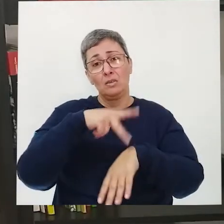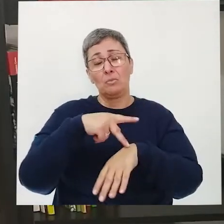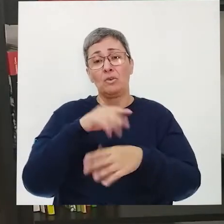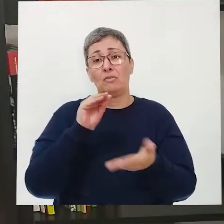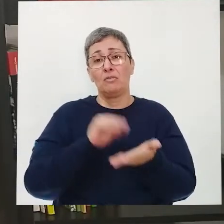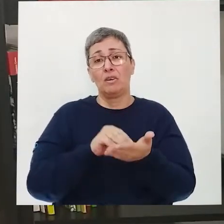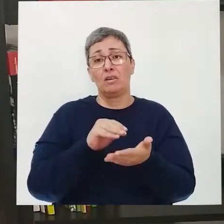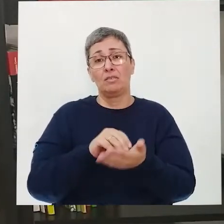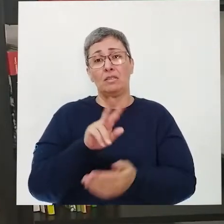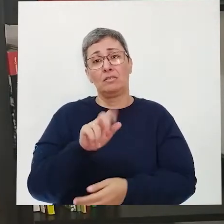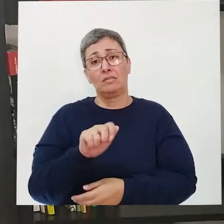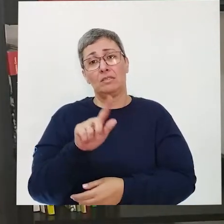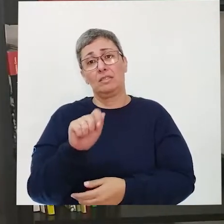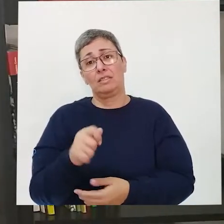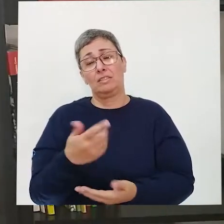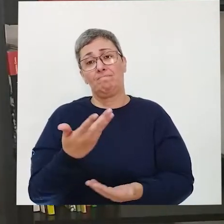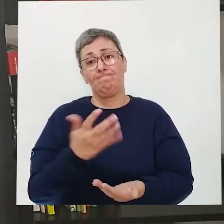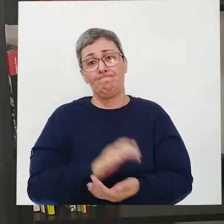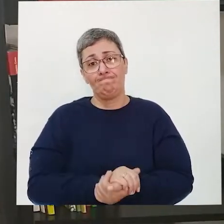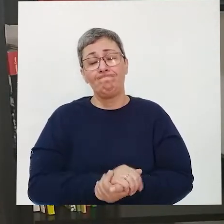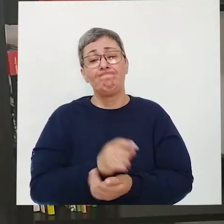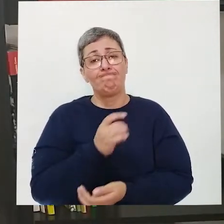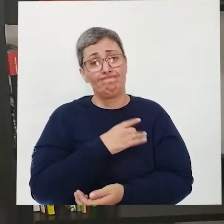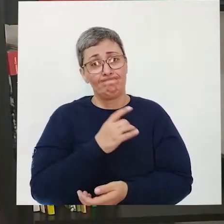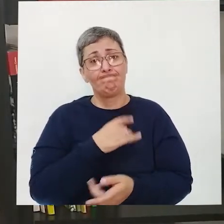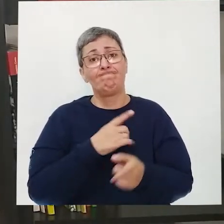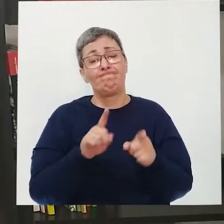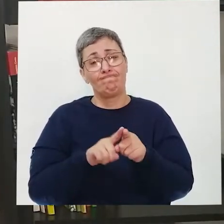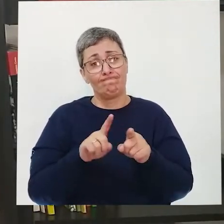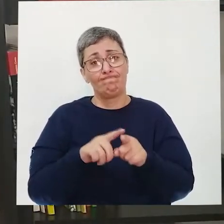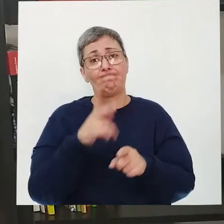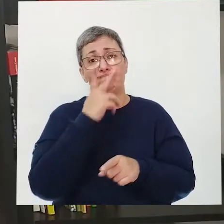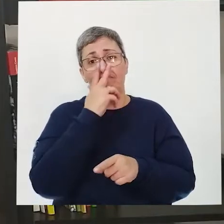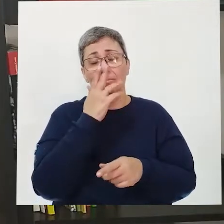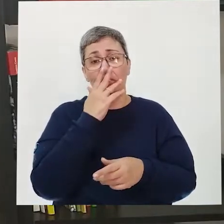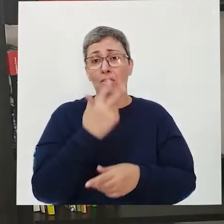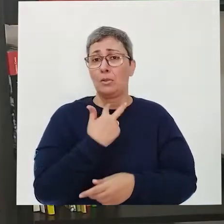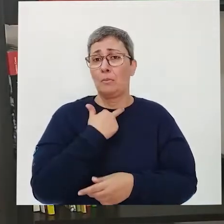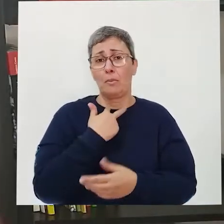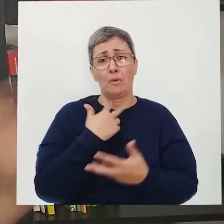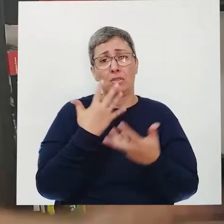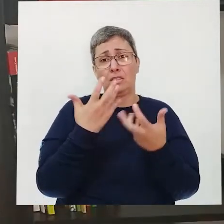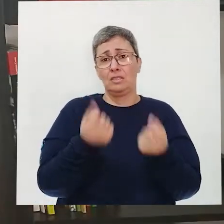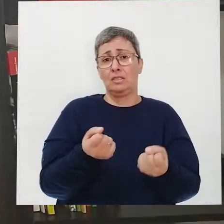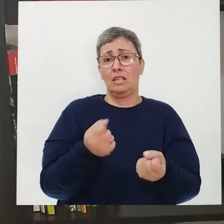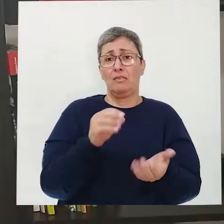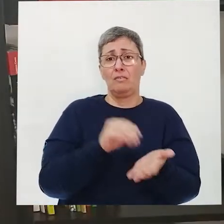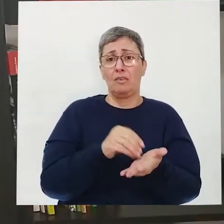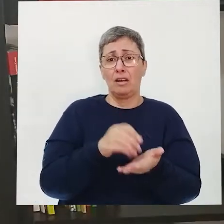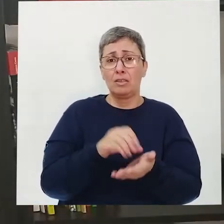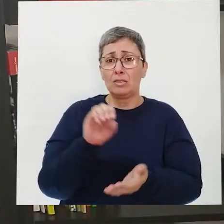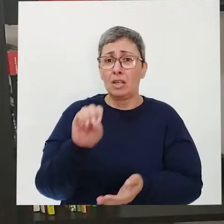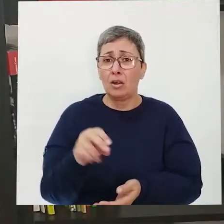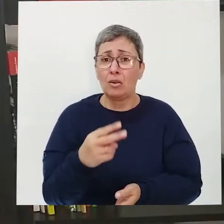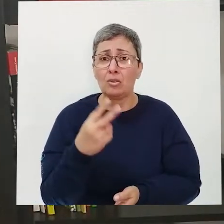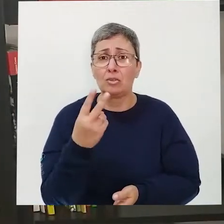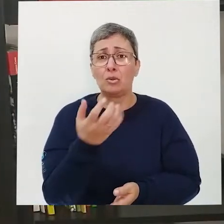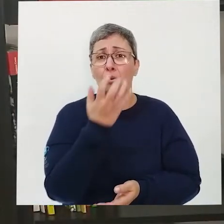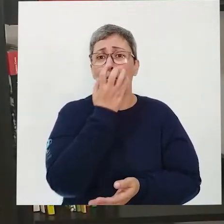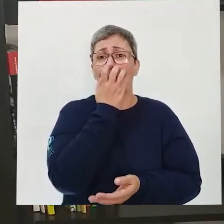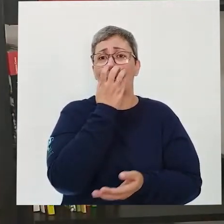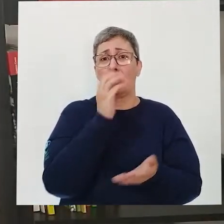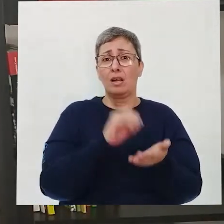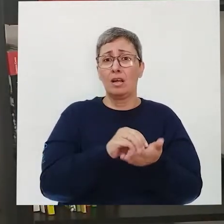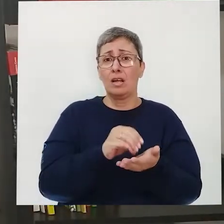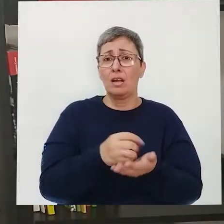falta de vagas. Isso dá medo também, né? Vocês não acham? A gente não pode aceitar falta de oxigênio para a população,